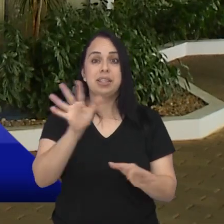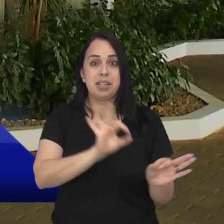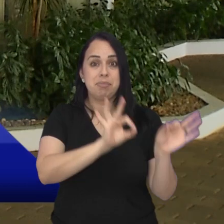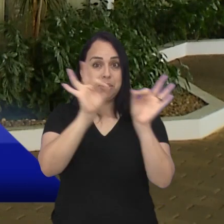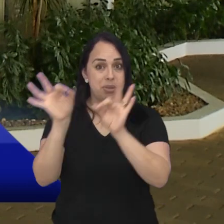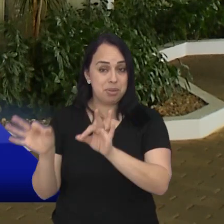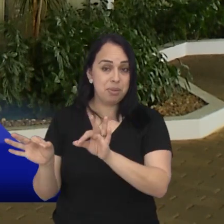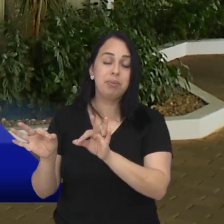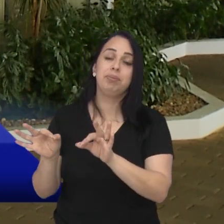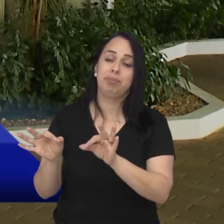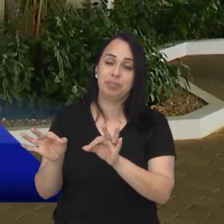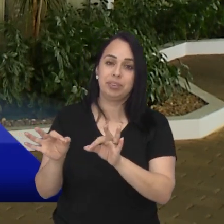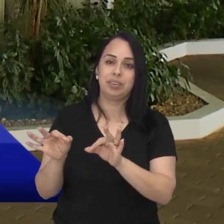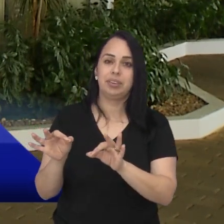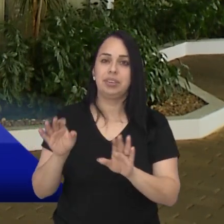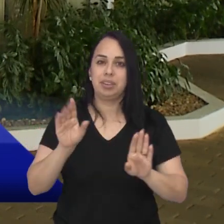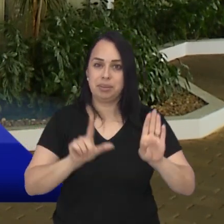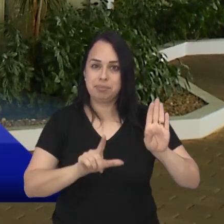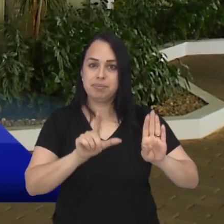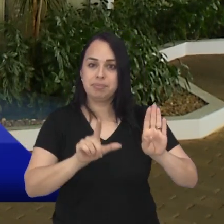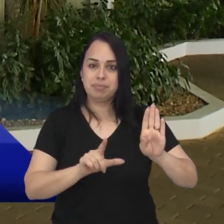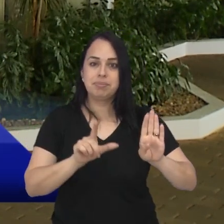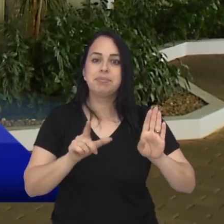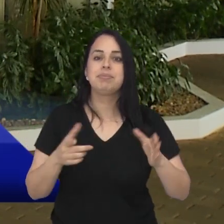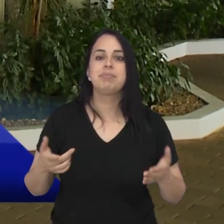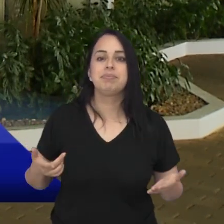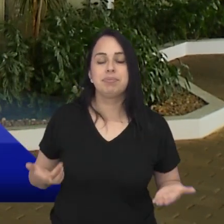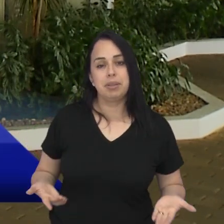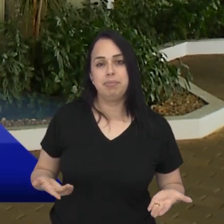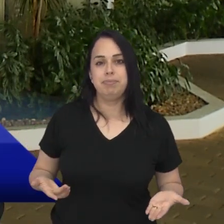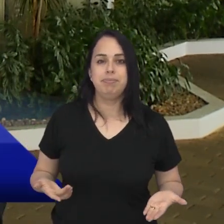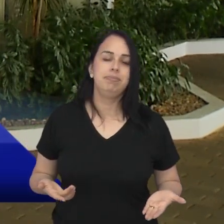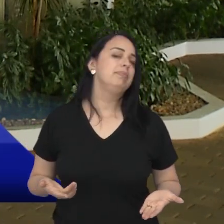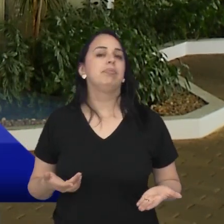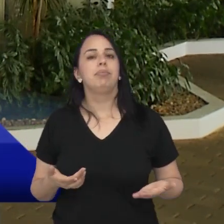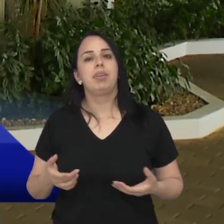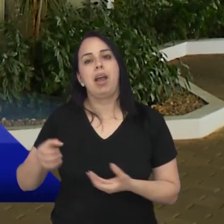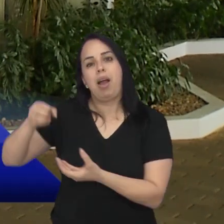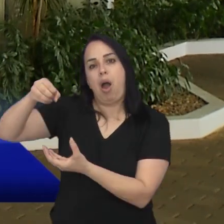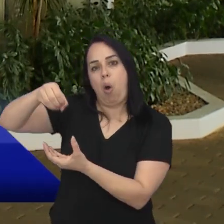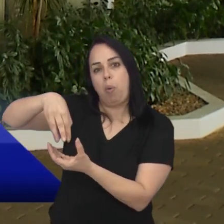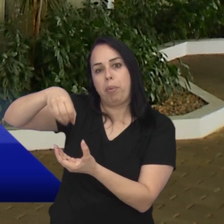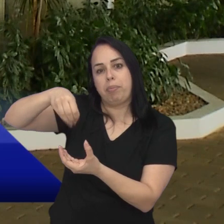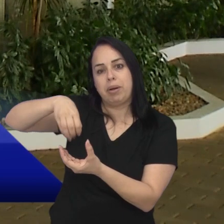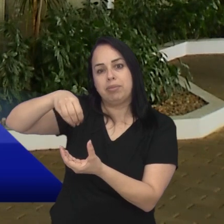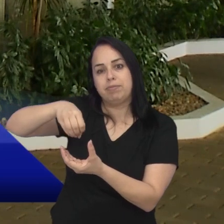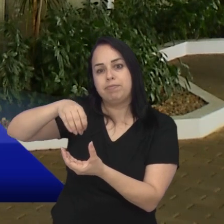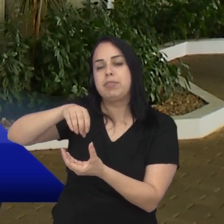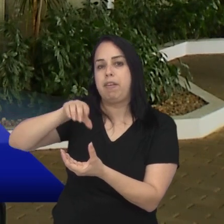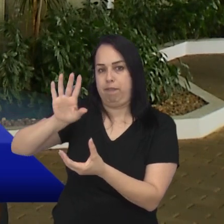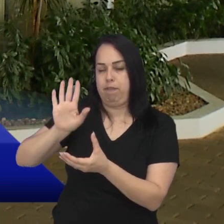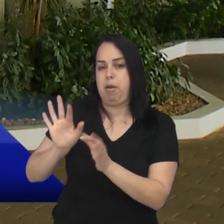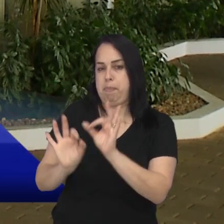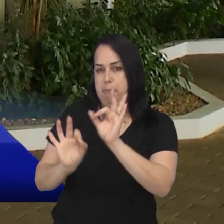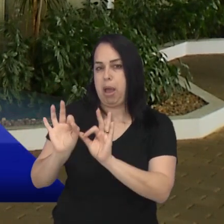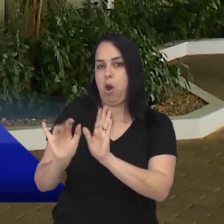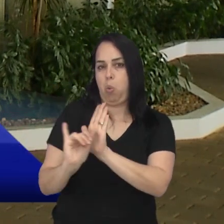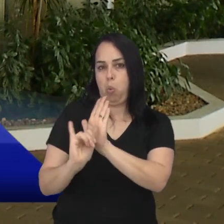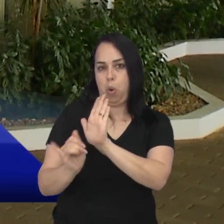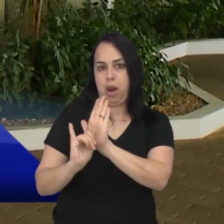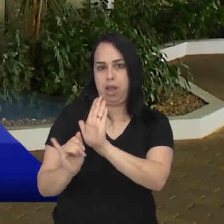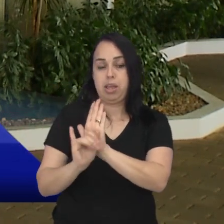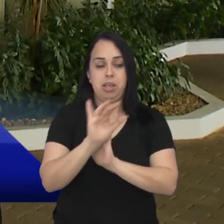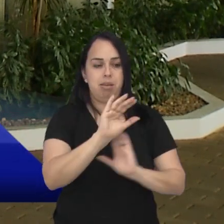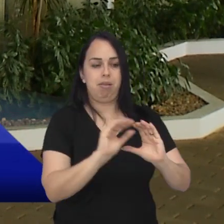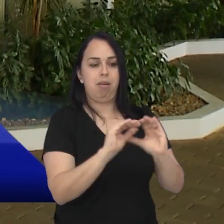você e também uma boa tarde a todos os telespectadores do Boletim Legislativo. Bom, a Urbam, ela fez um edital